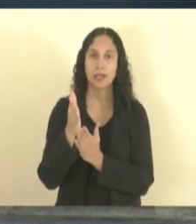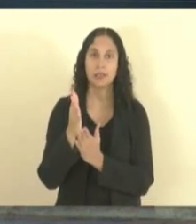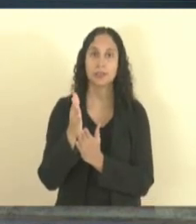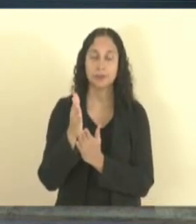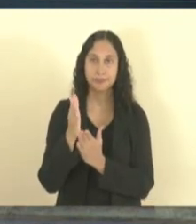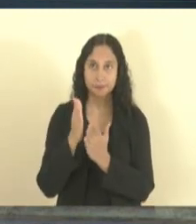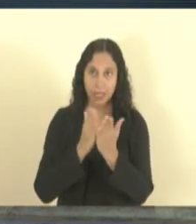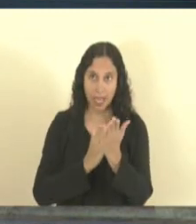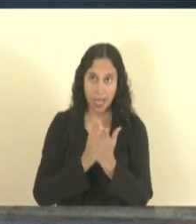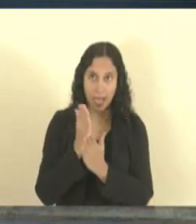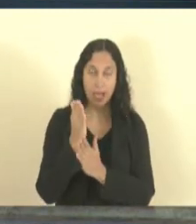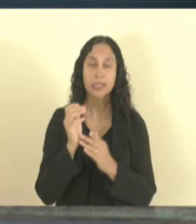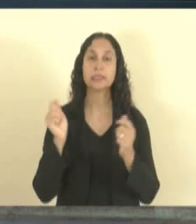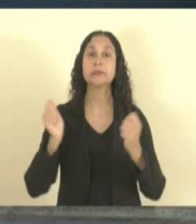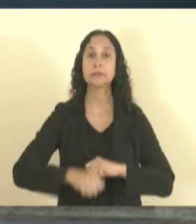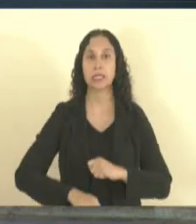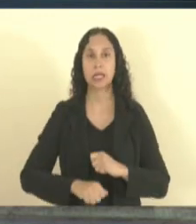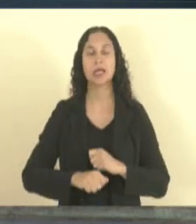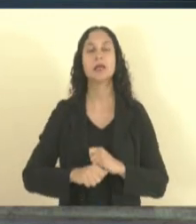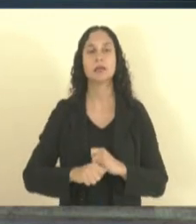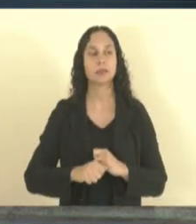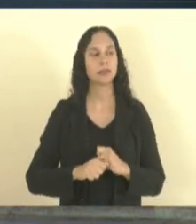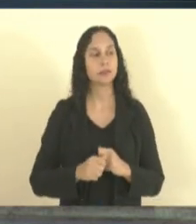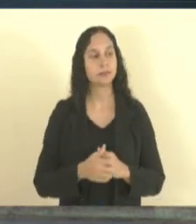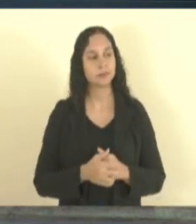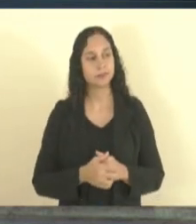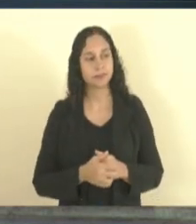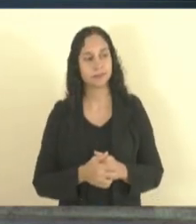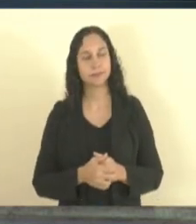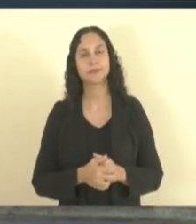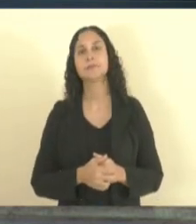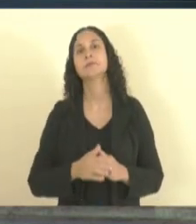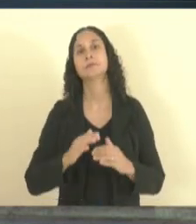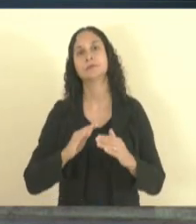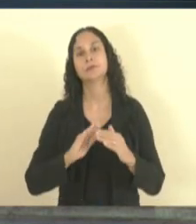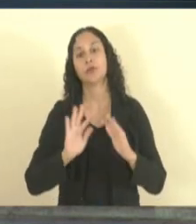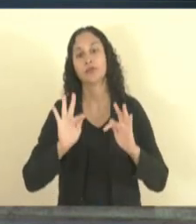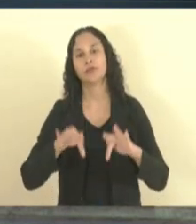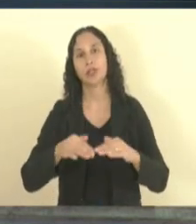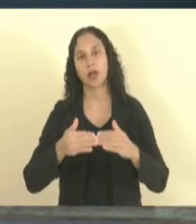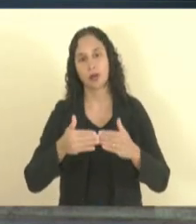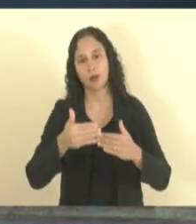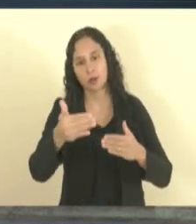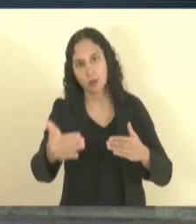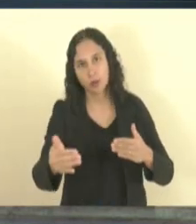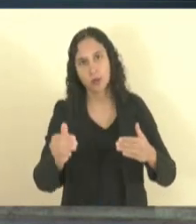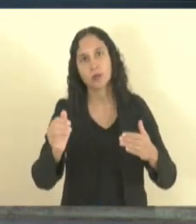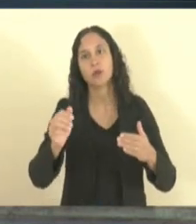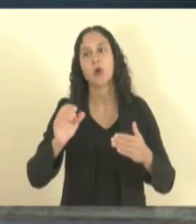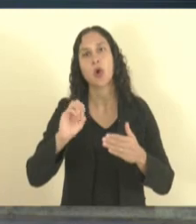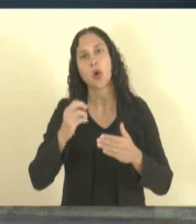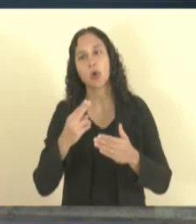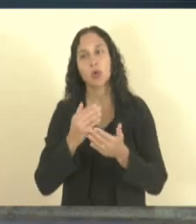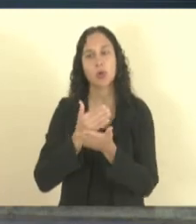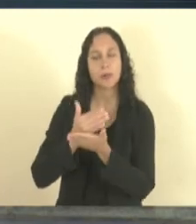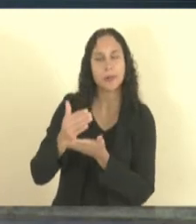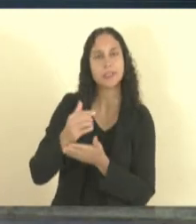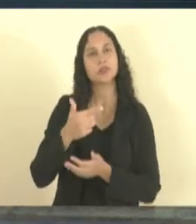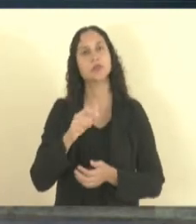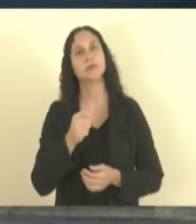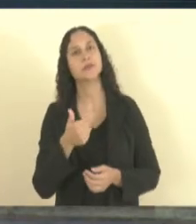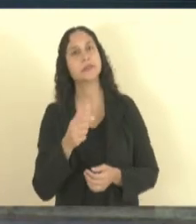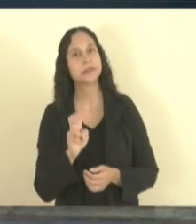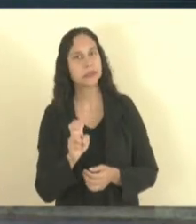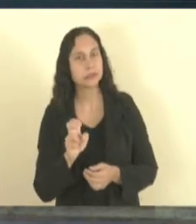para agora em fim segundo semestre e início de 25 a gente vai estar fortalecendo